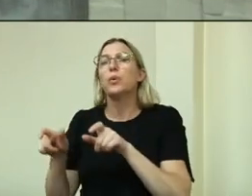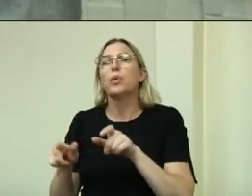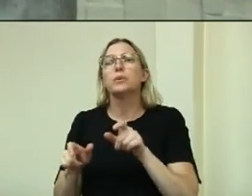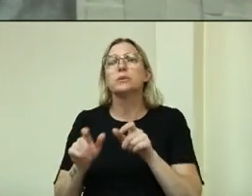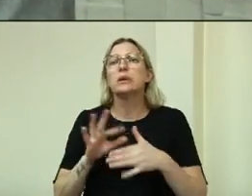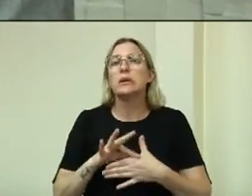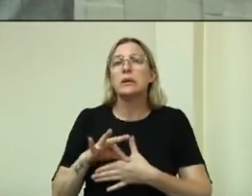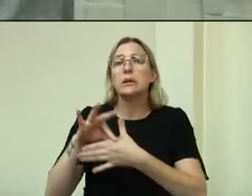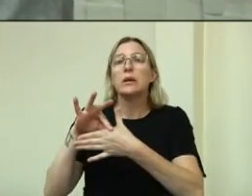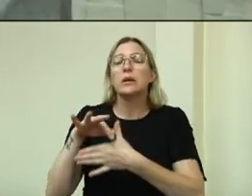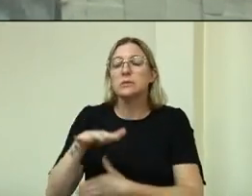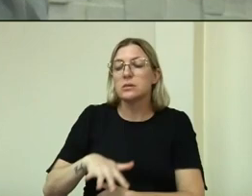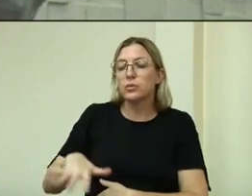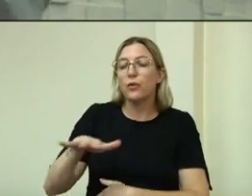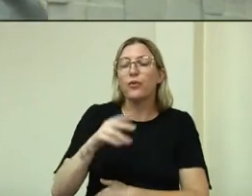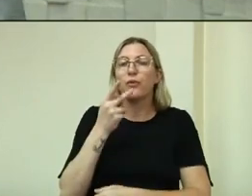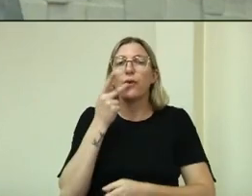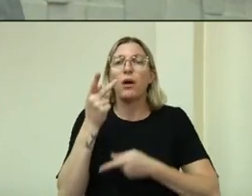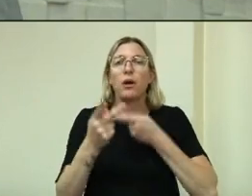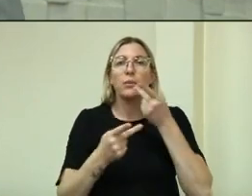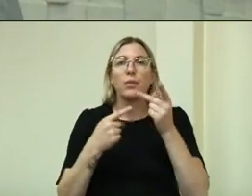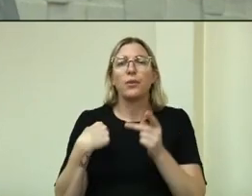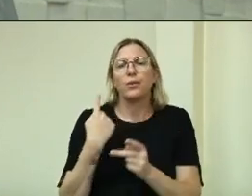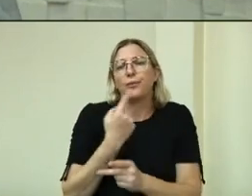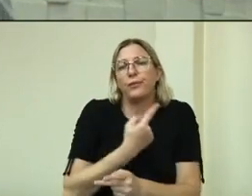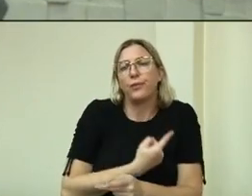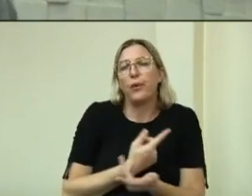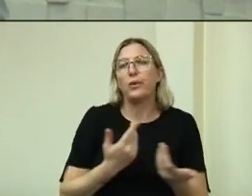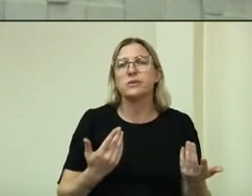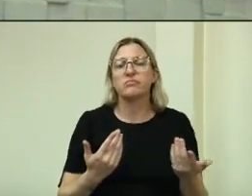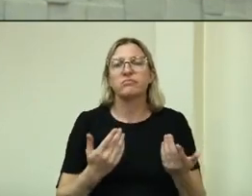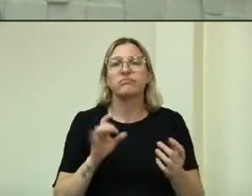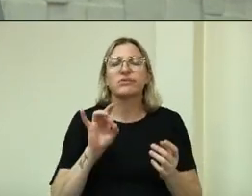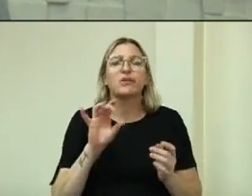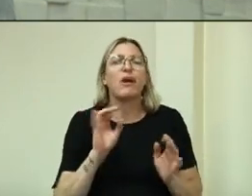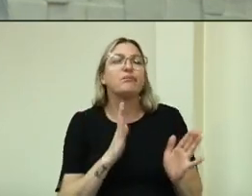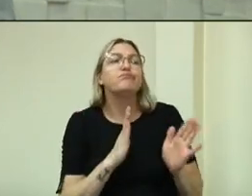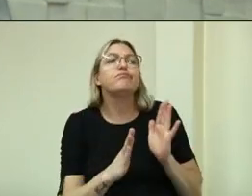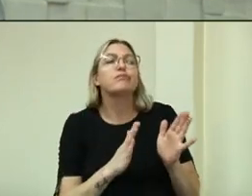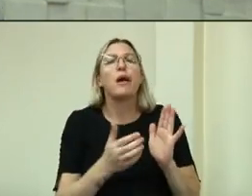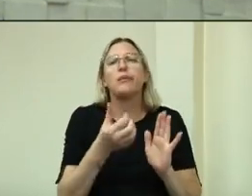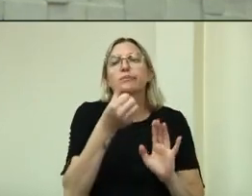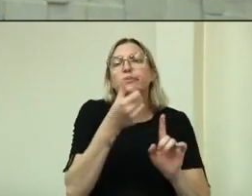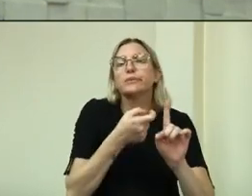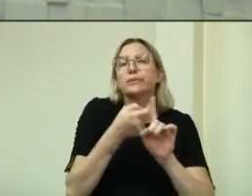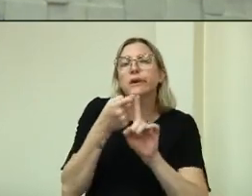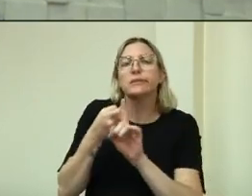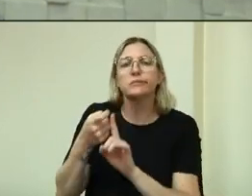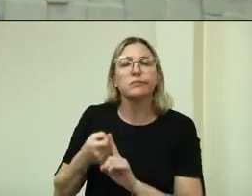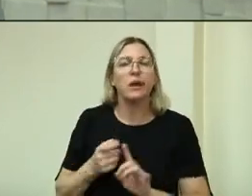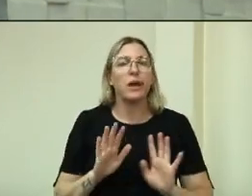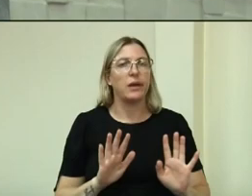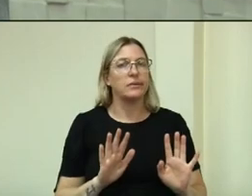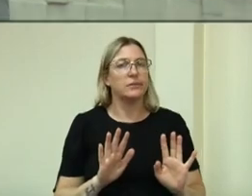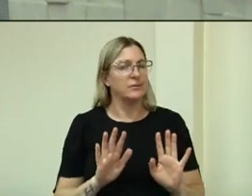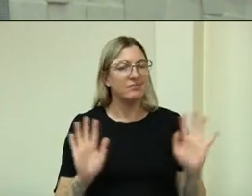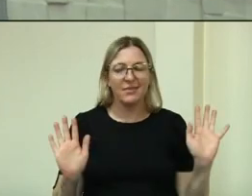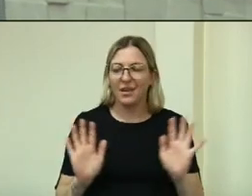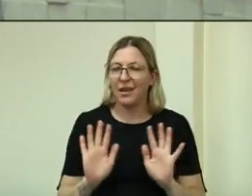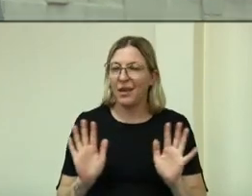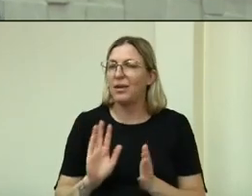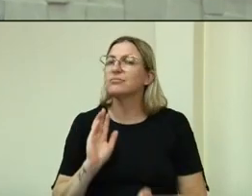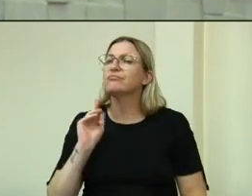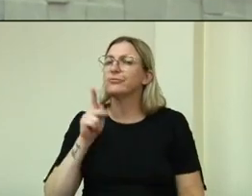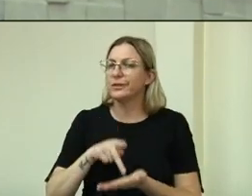lideranças da região, que disseram que nós viríamos aqui para seis meses, talvez. E já estamos aí há